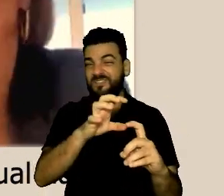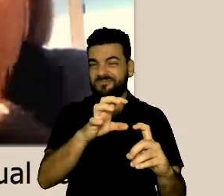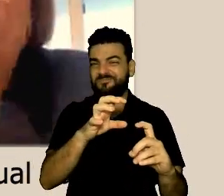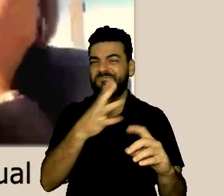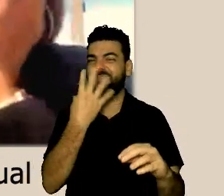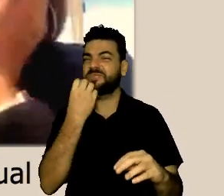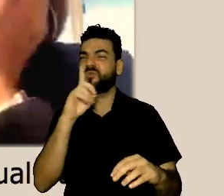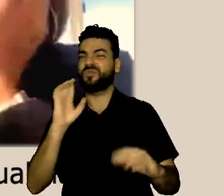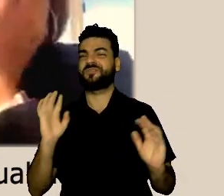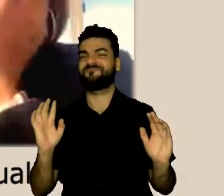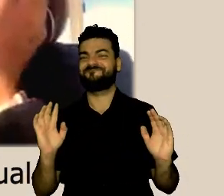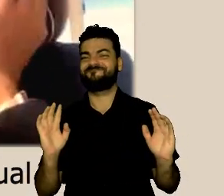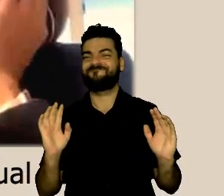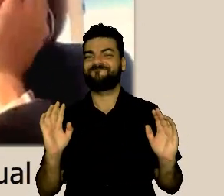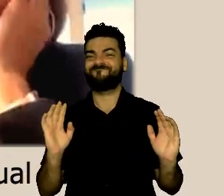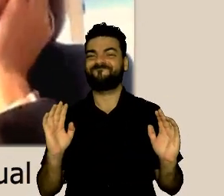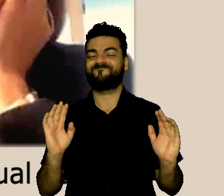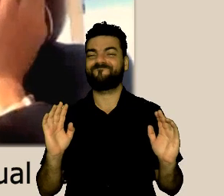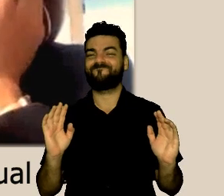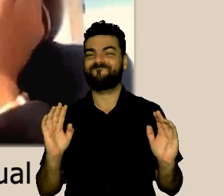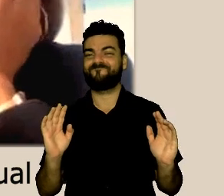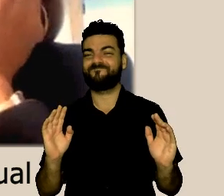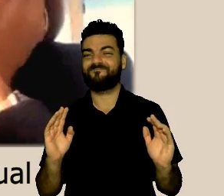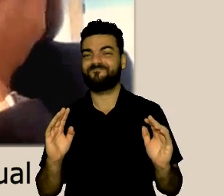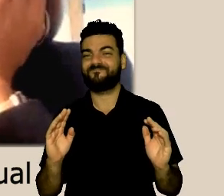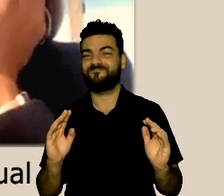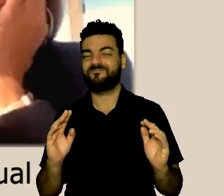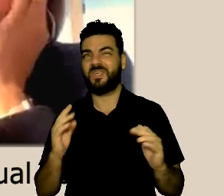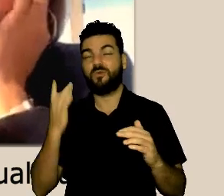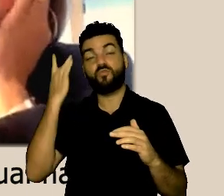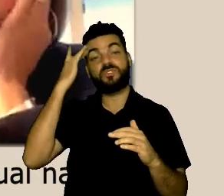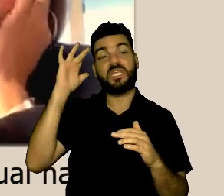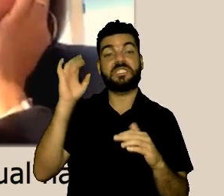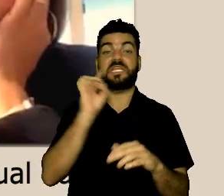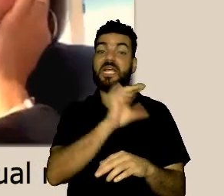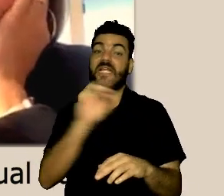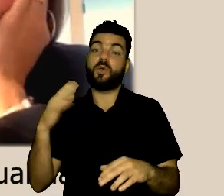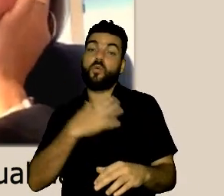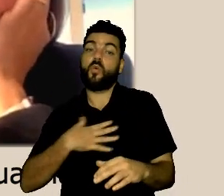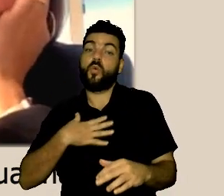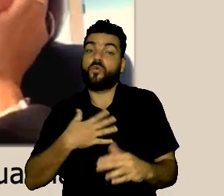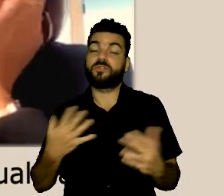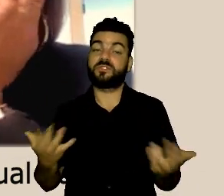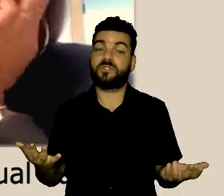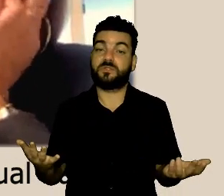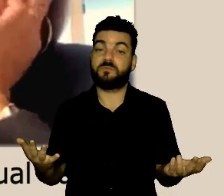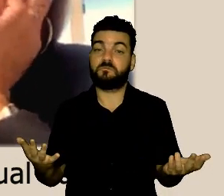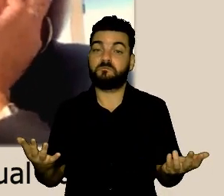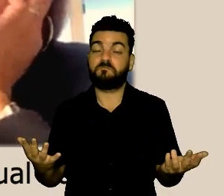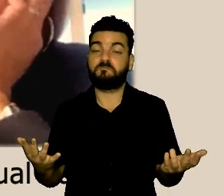reparação e não transmitiria uma sensação, transmitiria uma sensação de